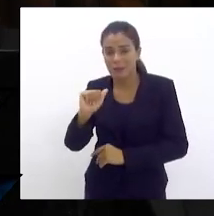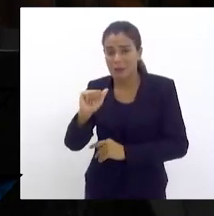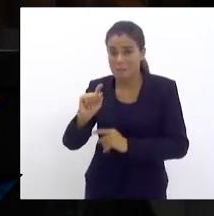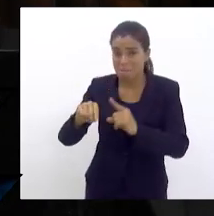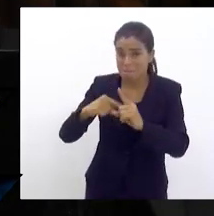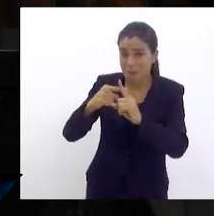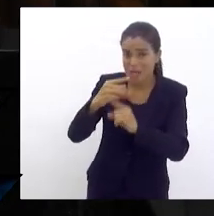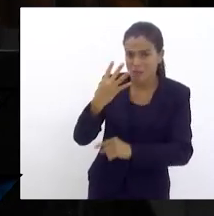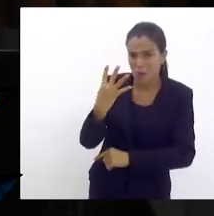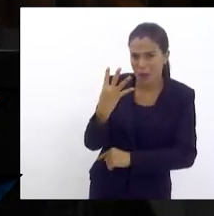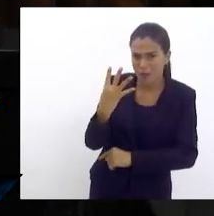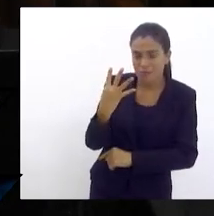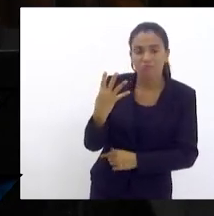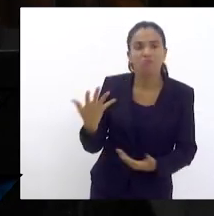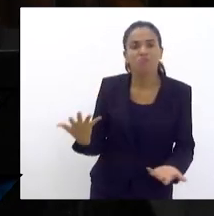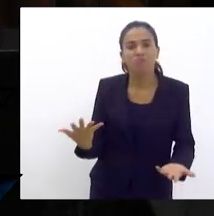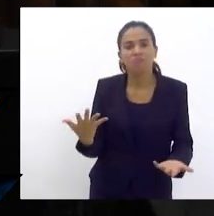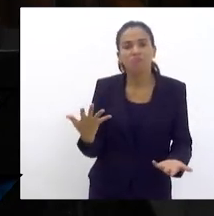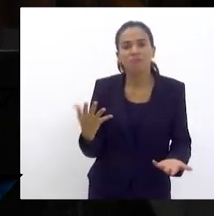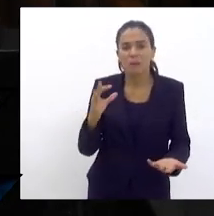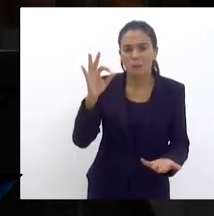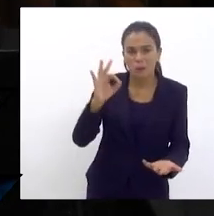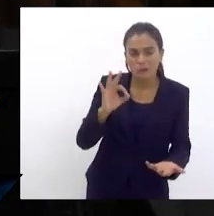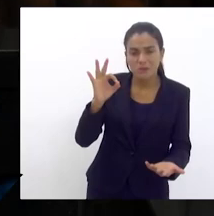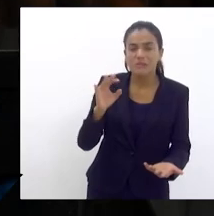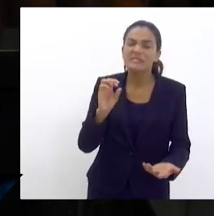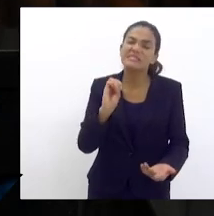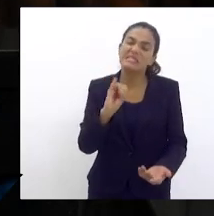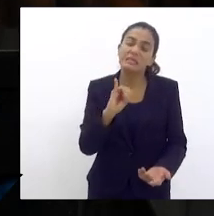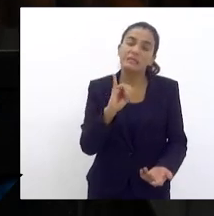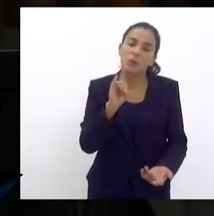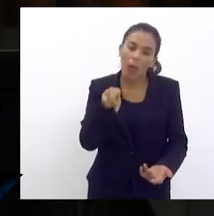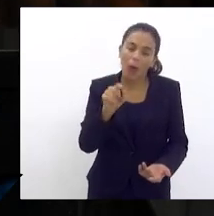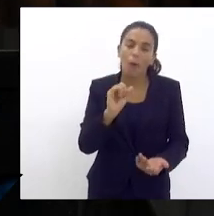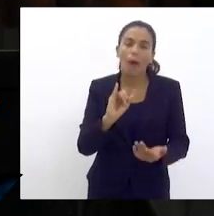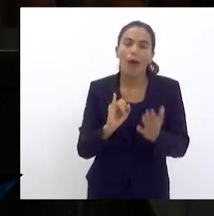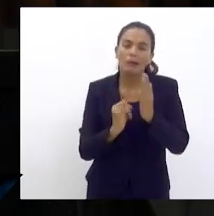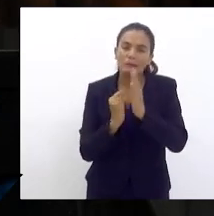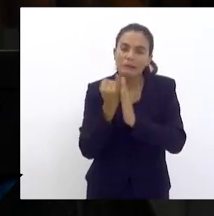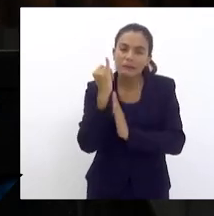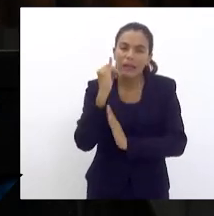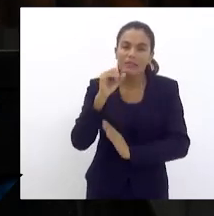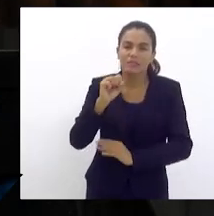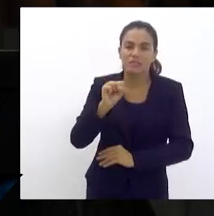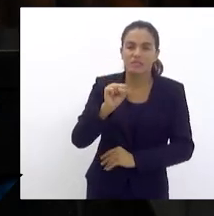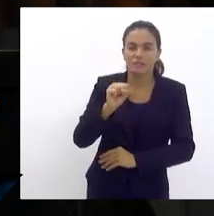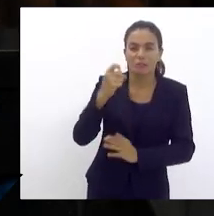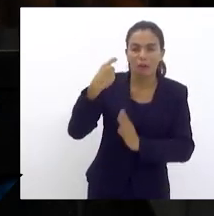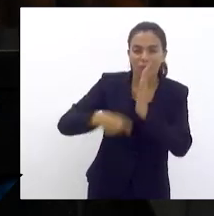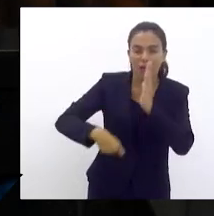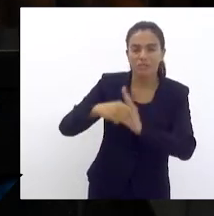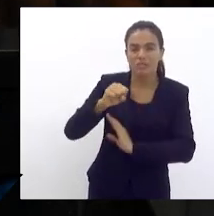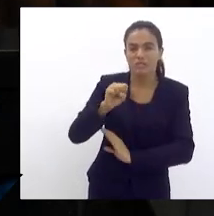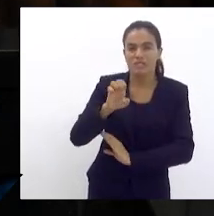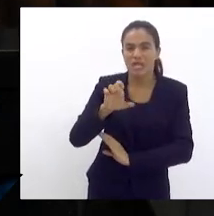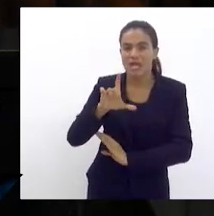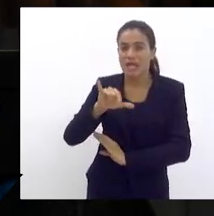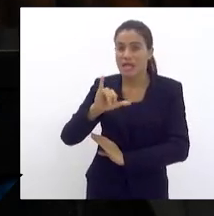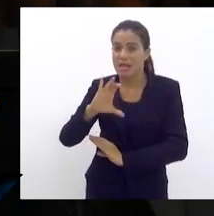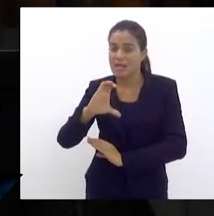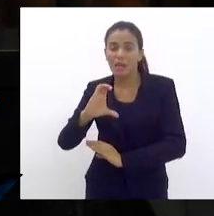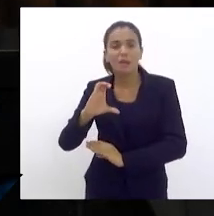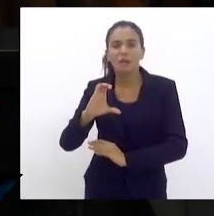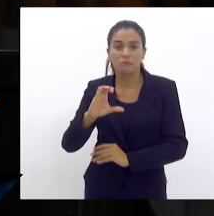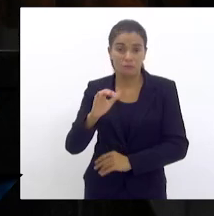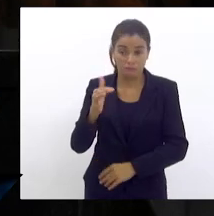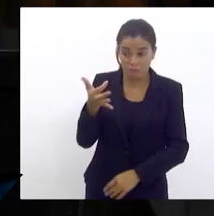nós estaremos, se isso fosse uma taxa Selic, pagando uma taxa Selic de 10 pontos